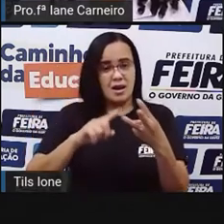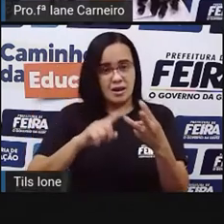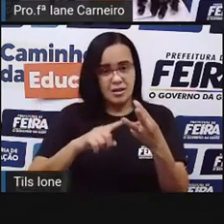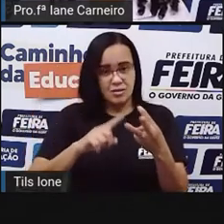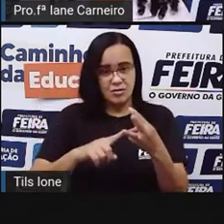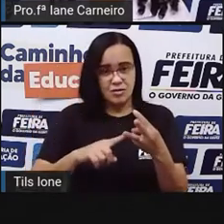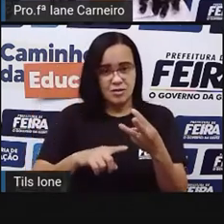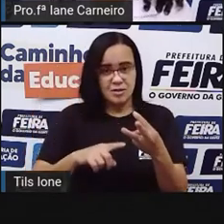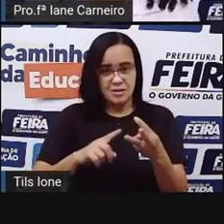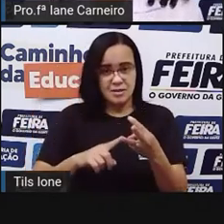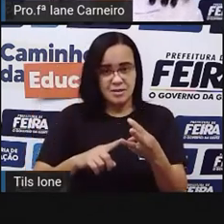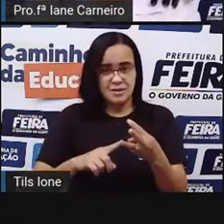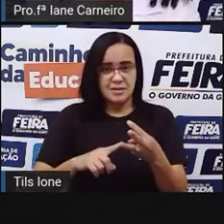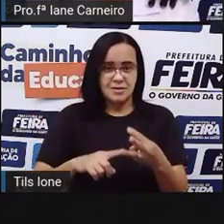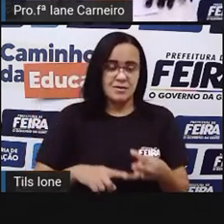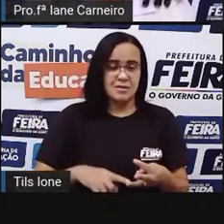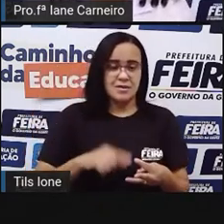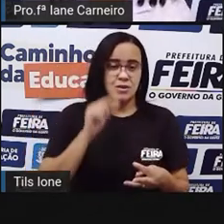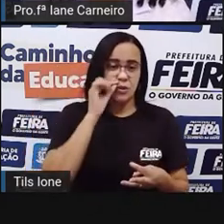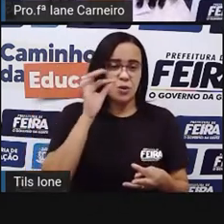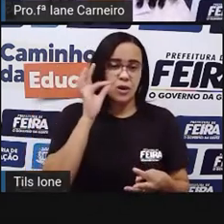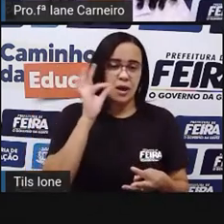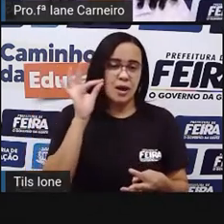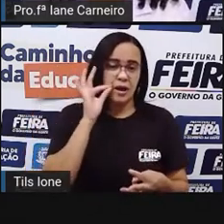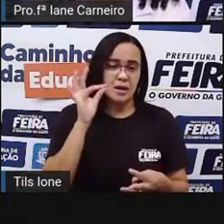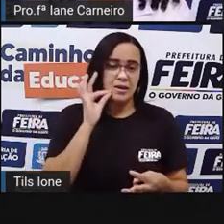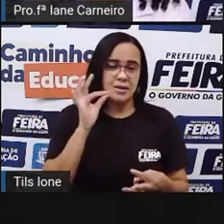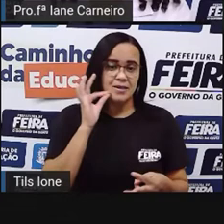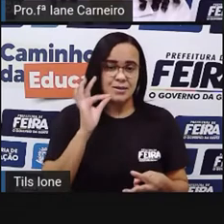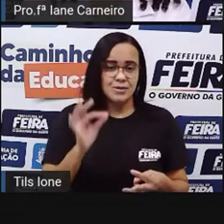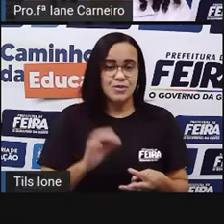desenhar desse jeitinho que a pró fez aqui, tá certo?